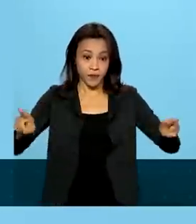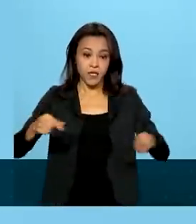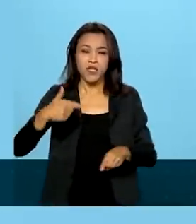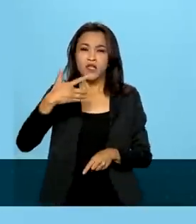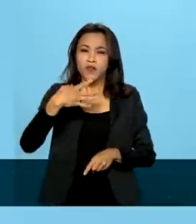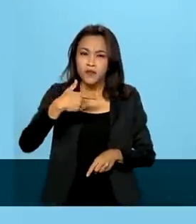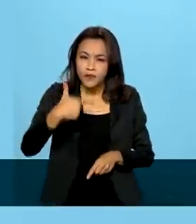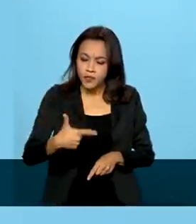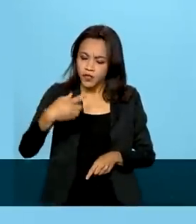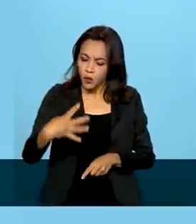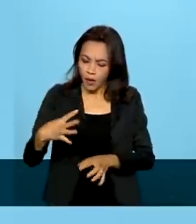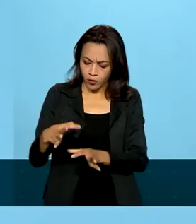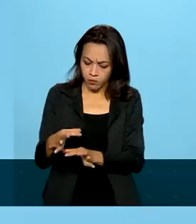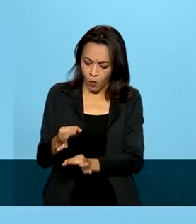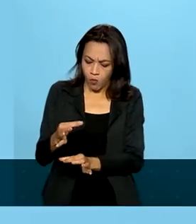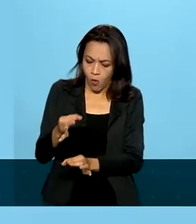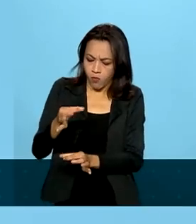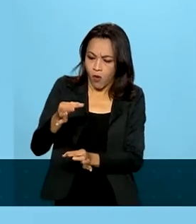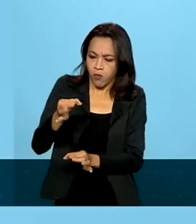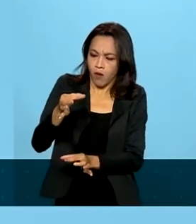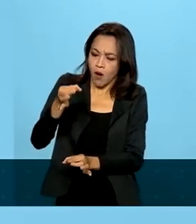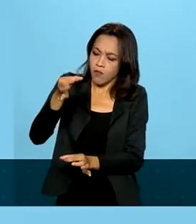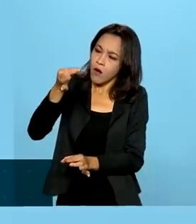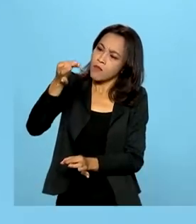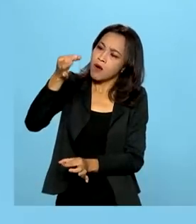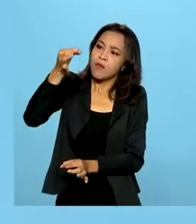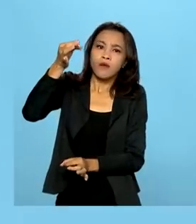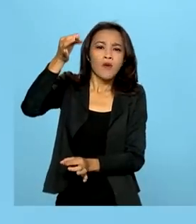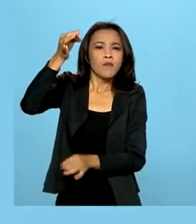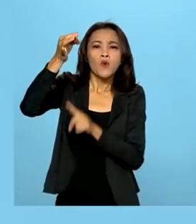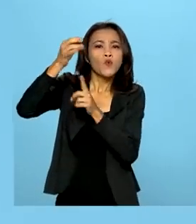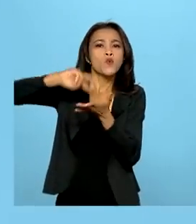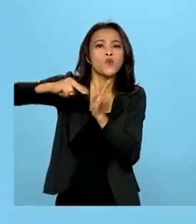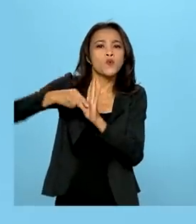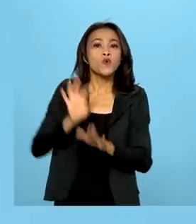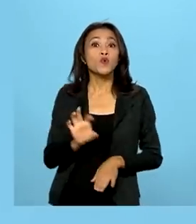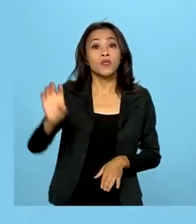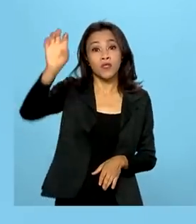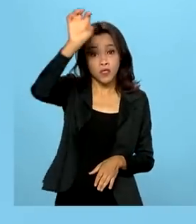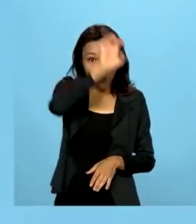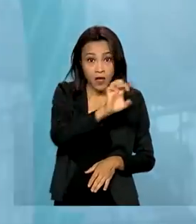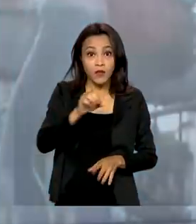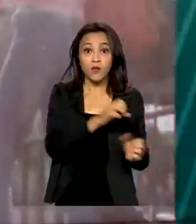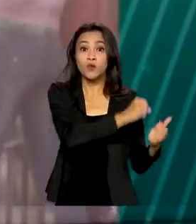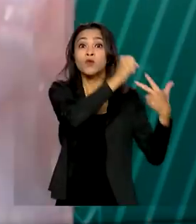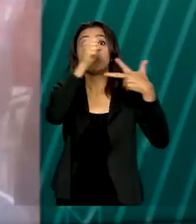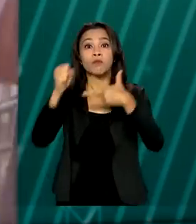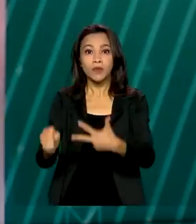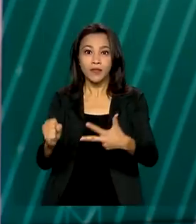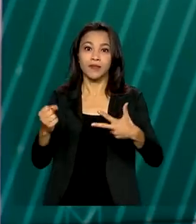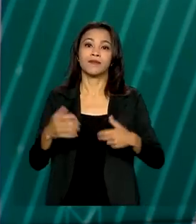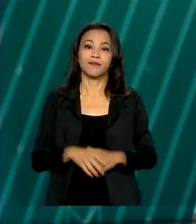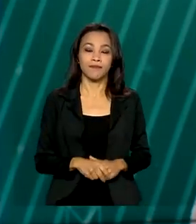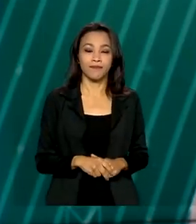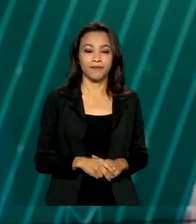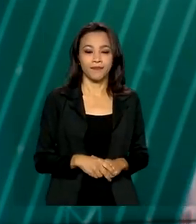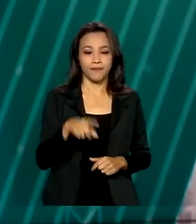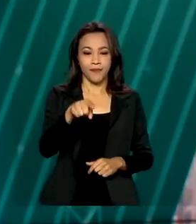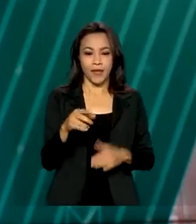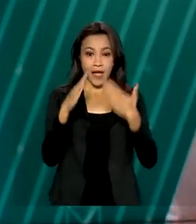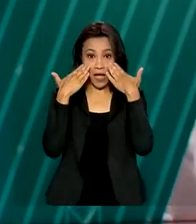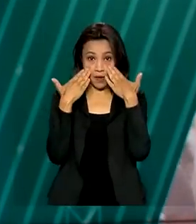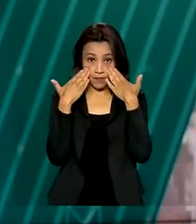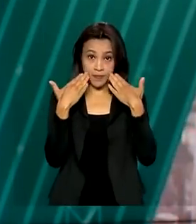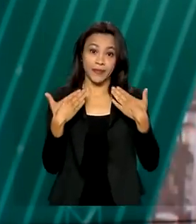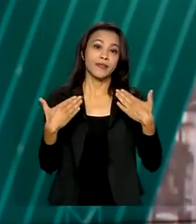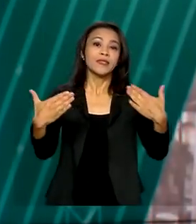representam o diálogo e a convergência das unidades da federação e dos poderes da República. A exposição da